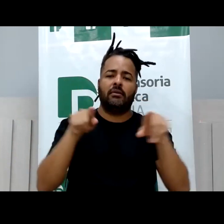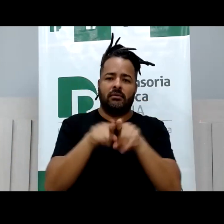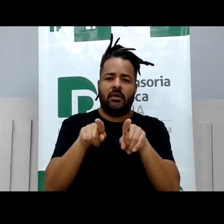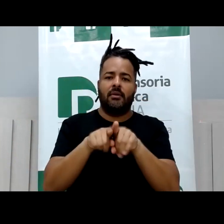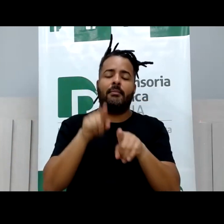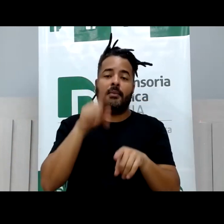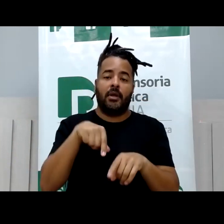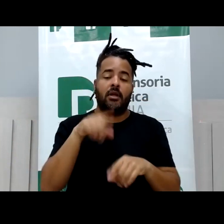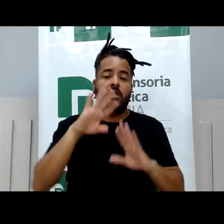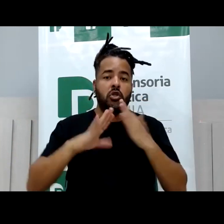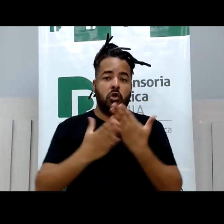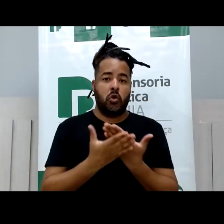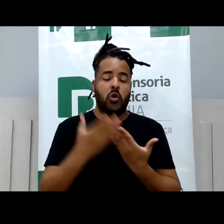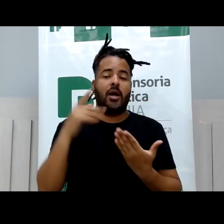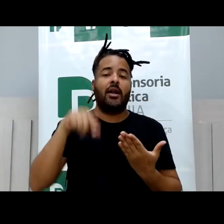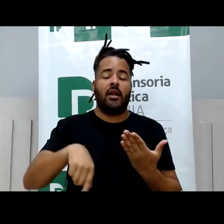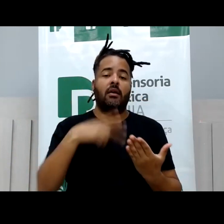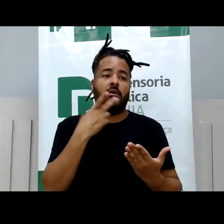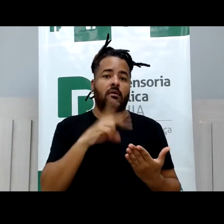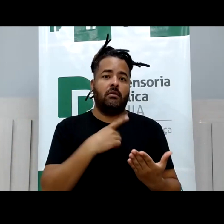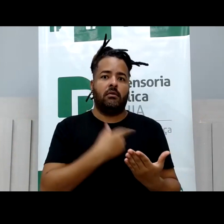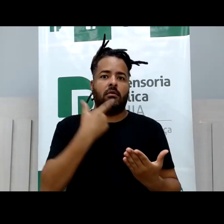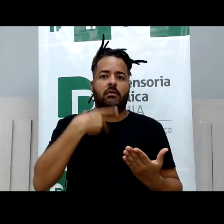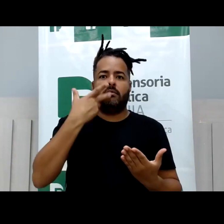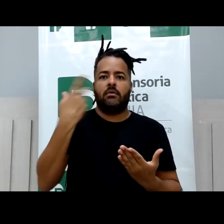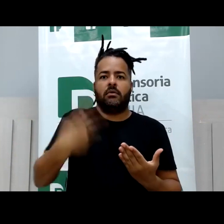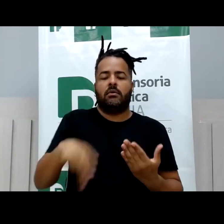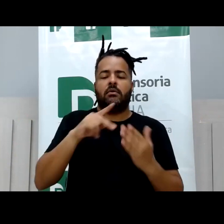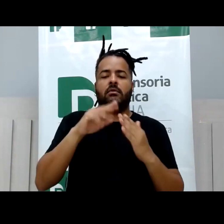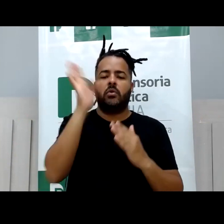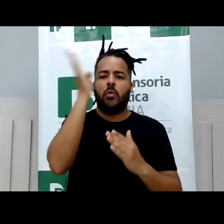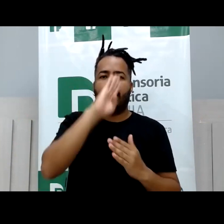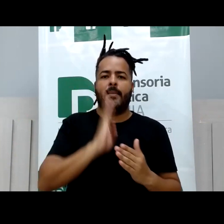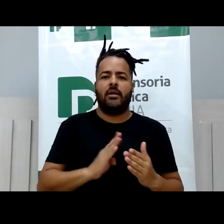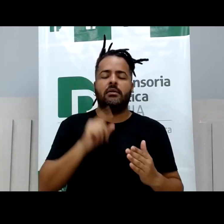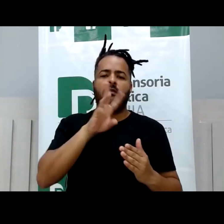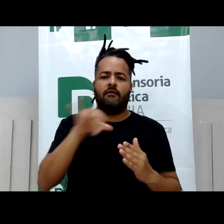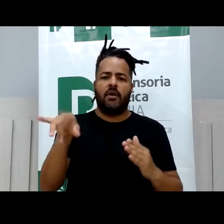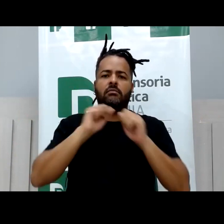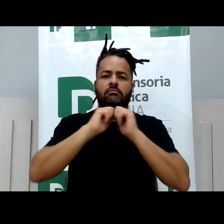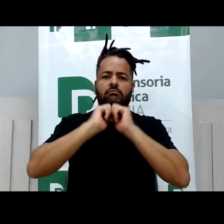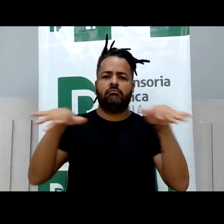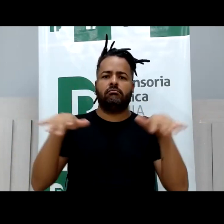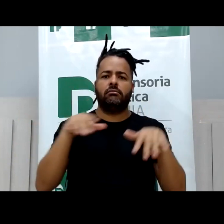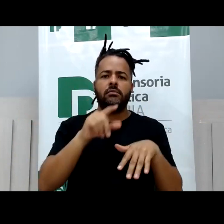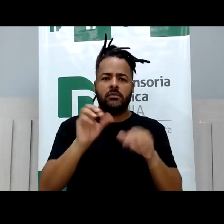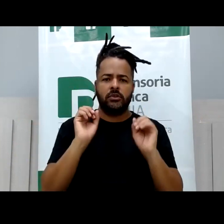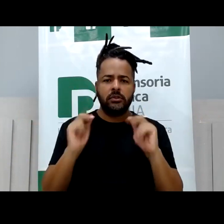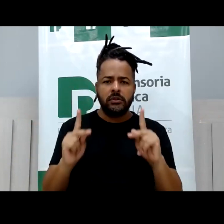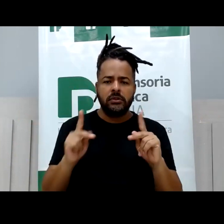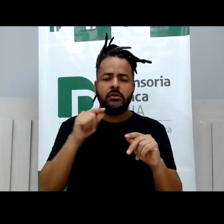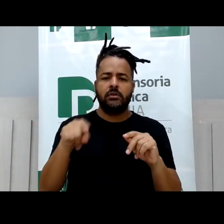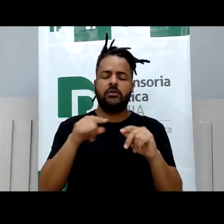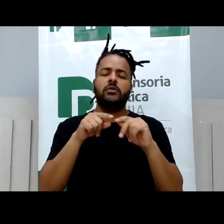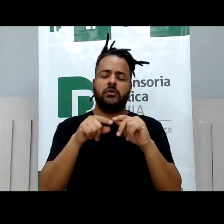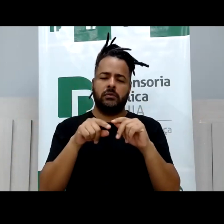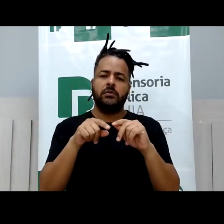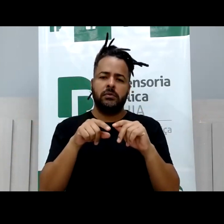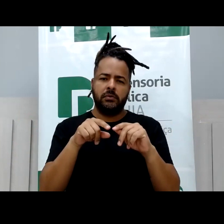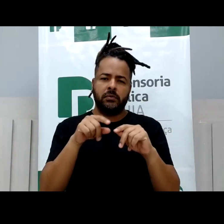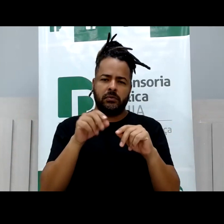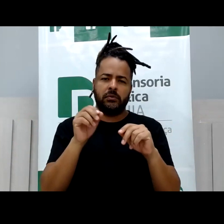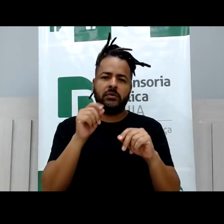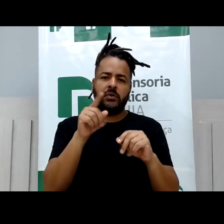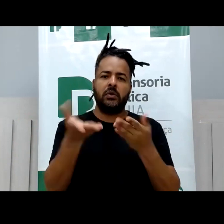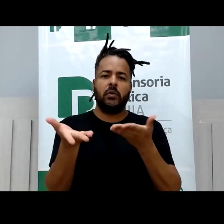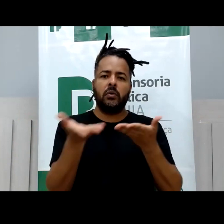doutora Fernanda, da Defensoria Pública do Brasil. A gente também está fazendo essa divulgação. Viu? Então, vou